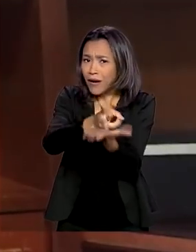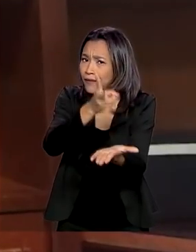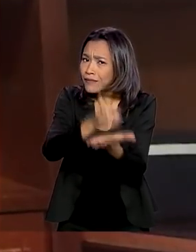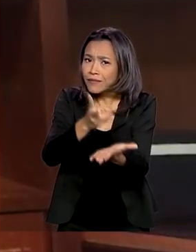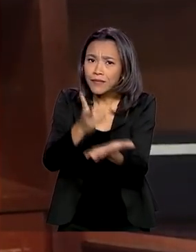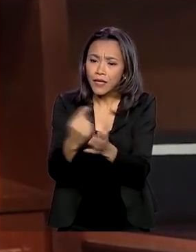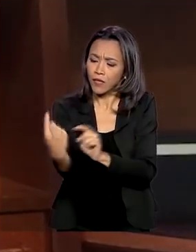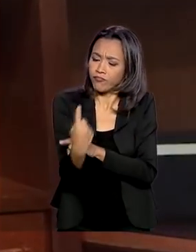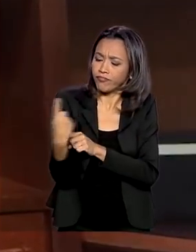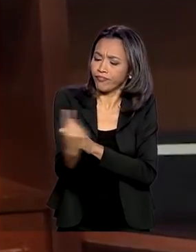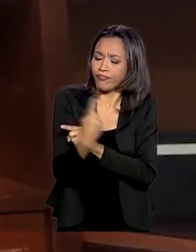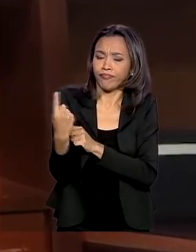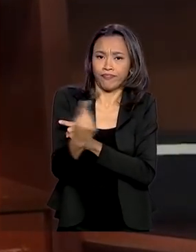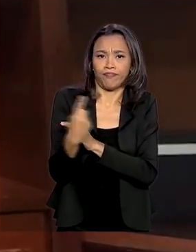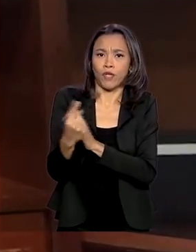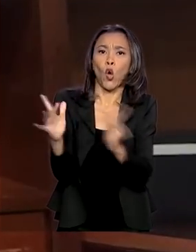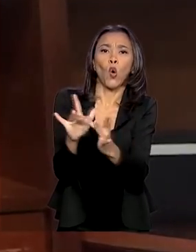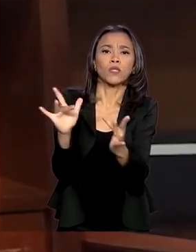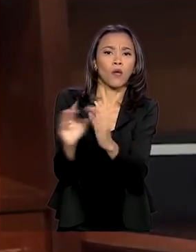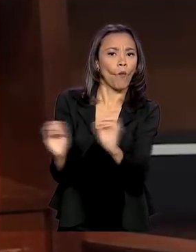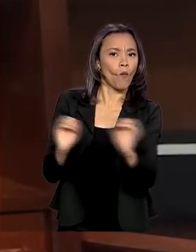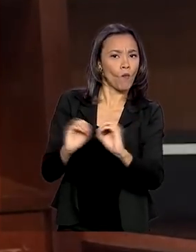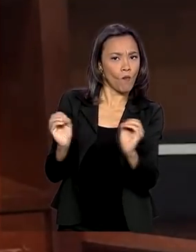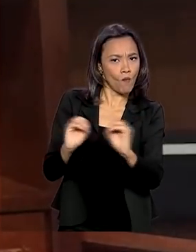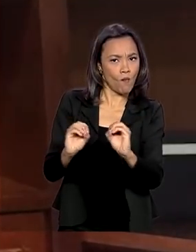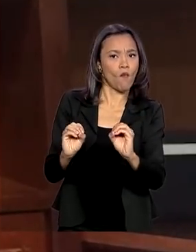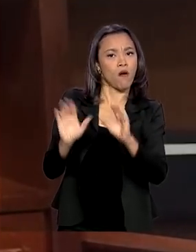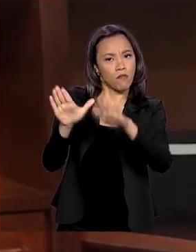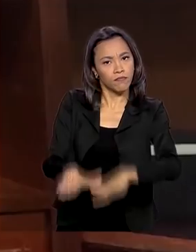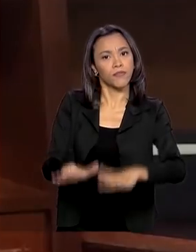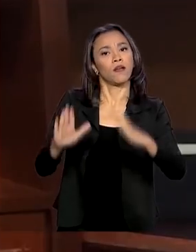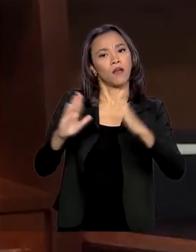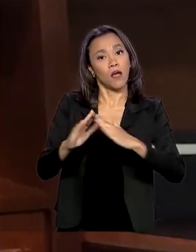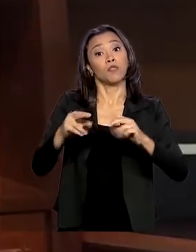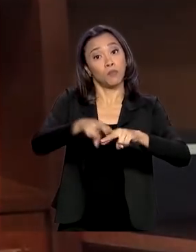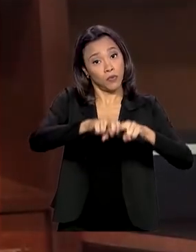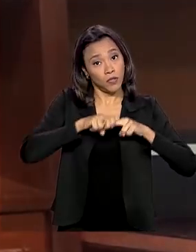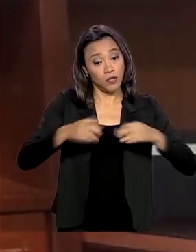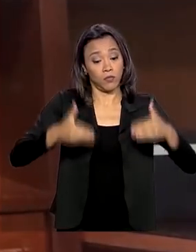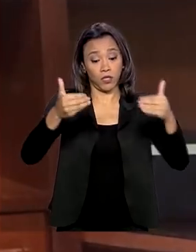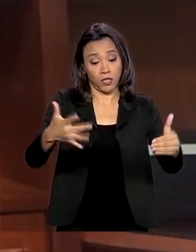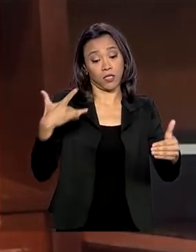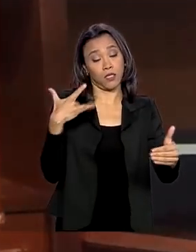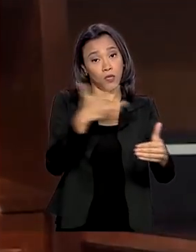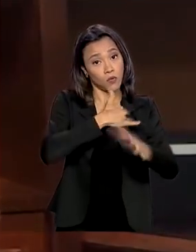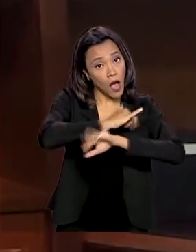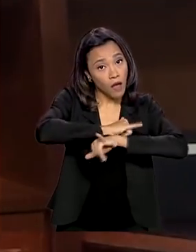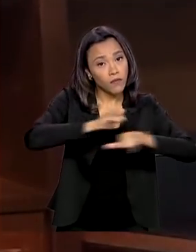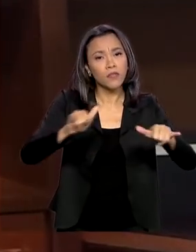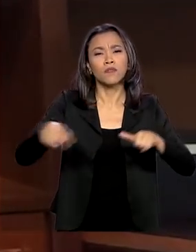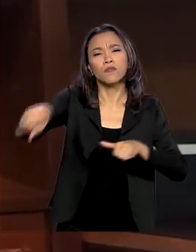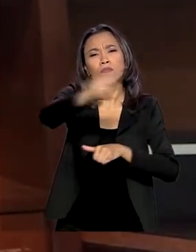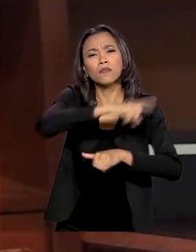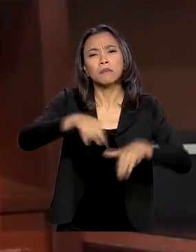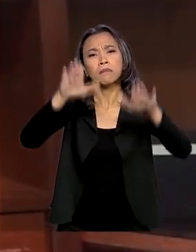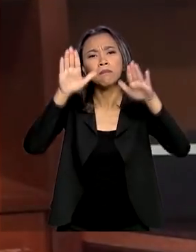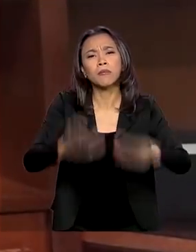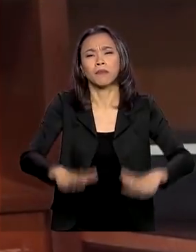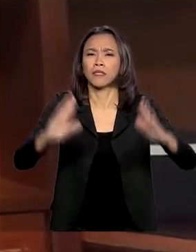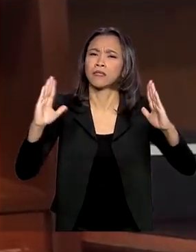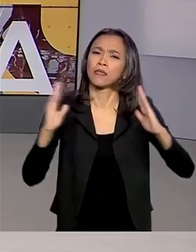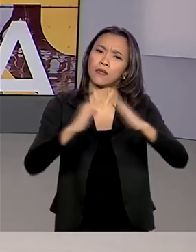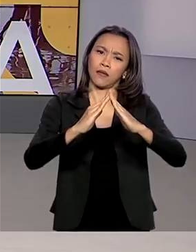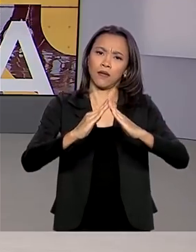social. Por isso, a recomendação do Ministério da Saúde é de continuar em casa e ter bons hábitos de